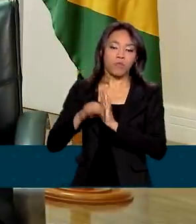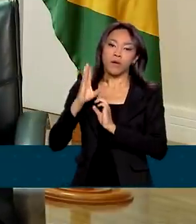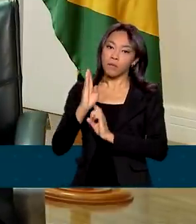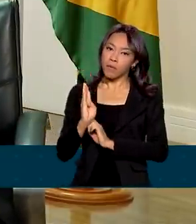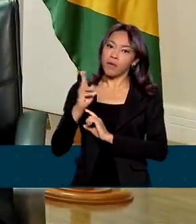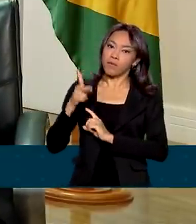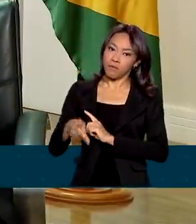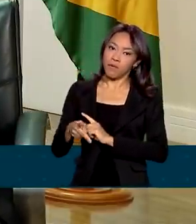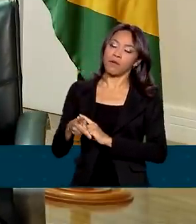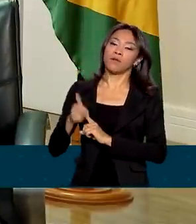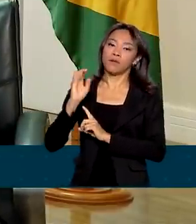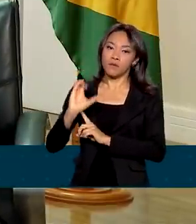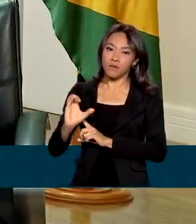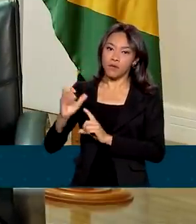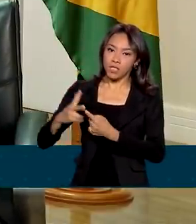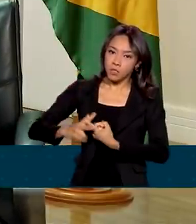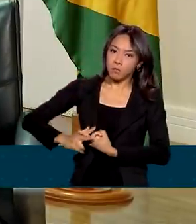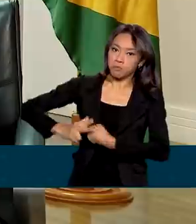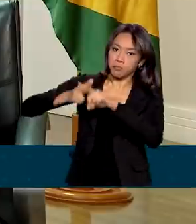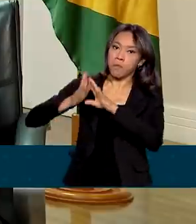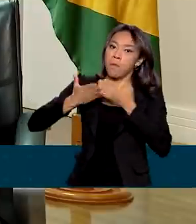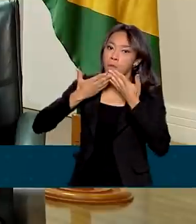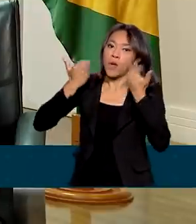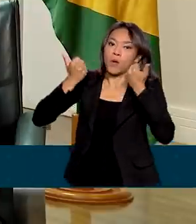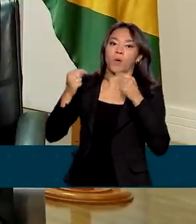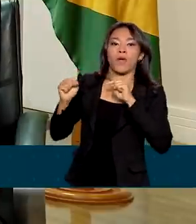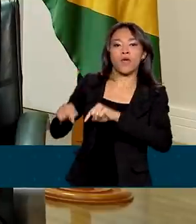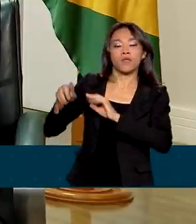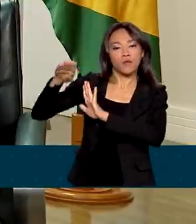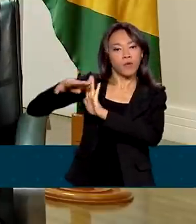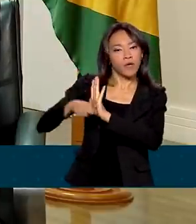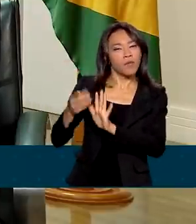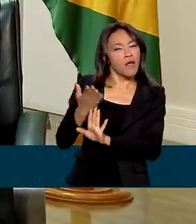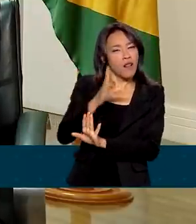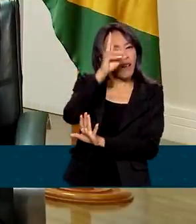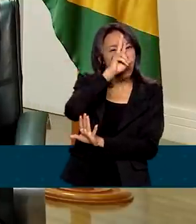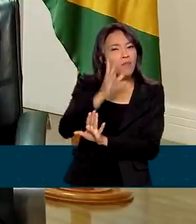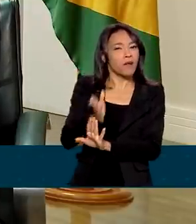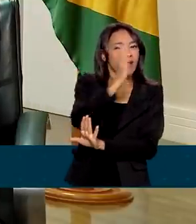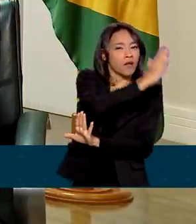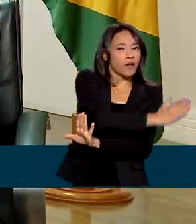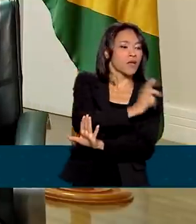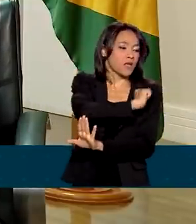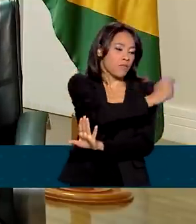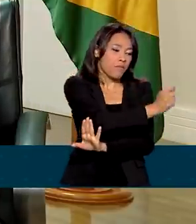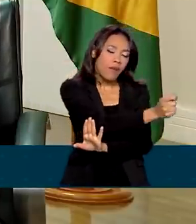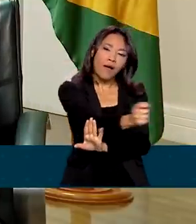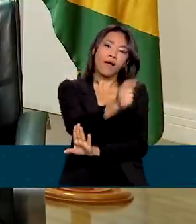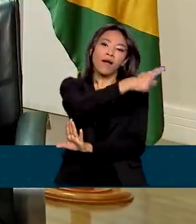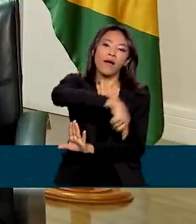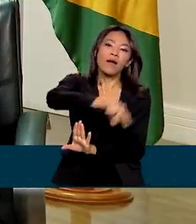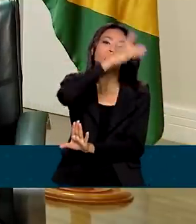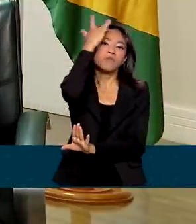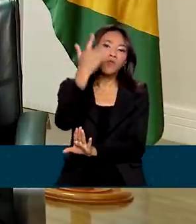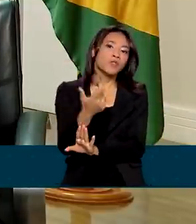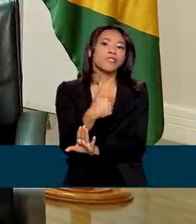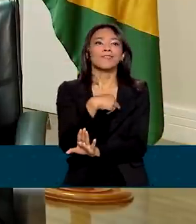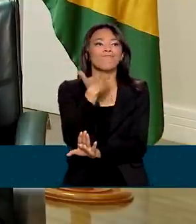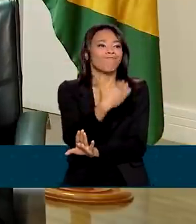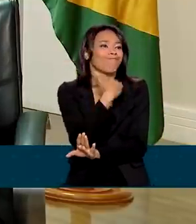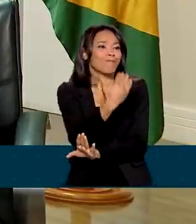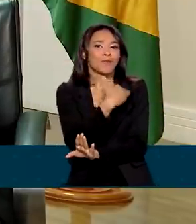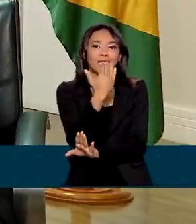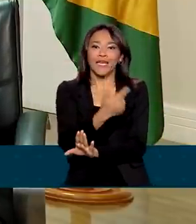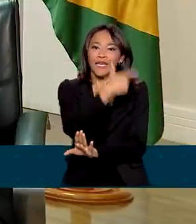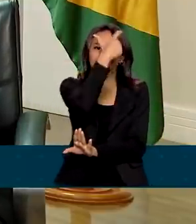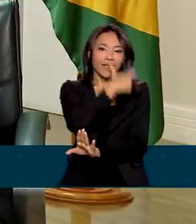Benefício Prestação Continuada, ou seja, é aquele benefício que o governo paga para as pessoas que não têm mais condições de